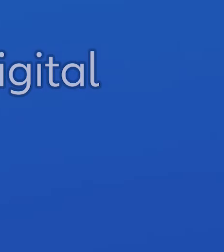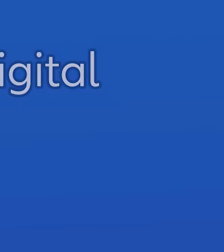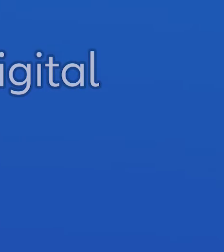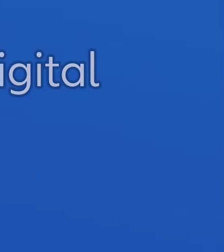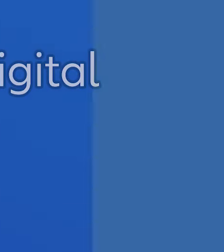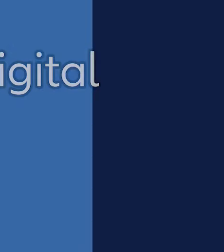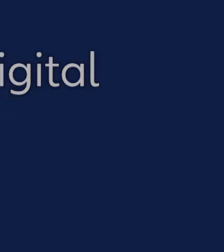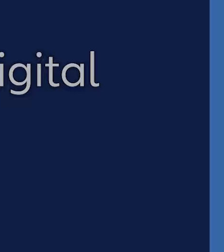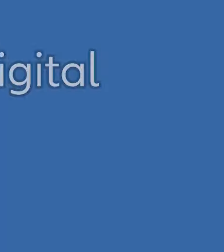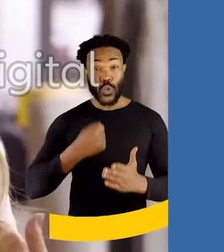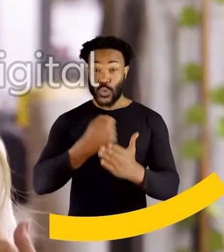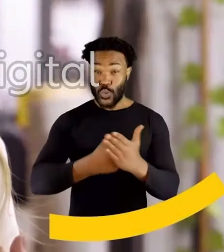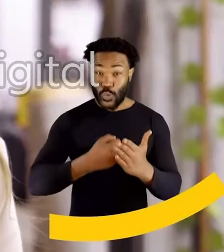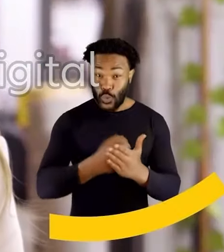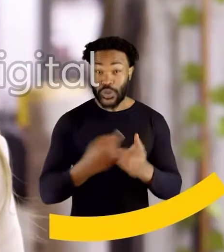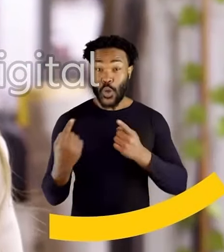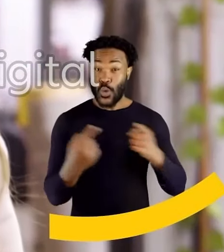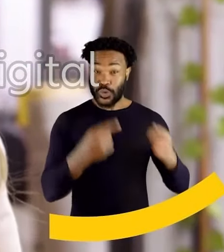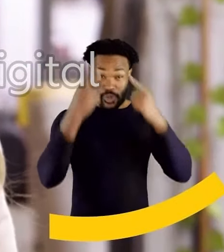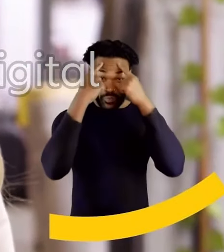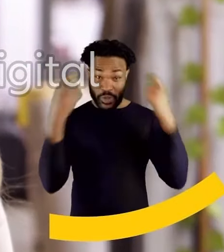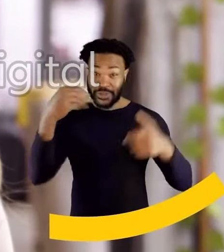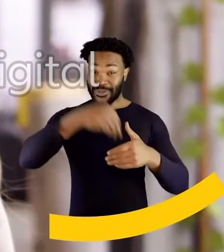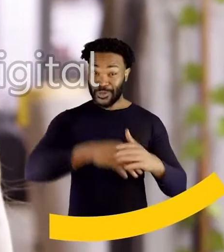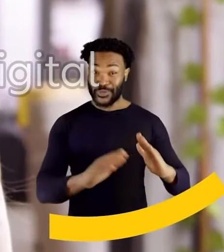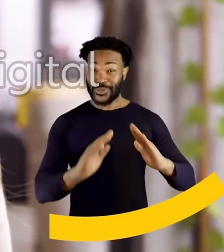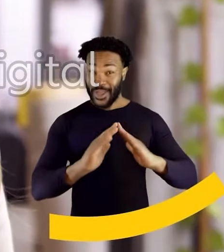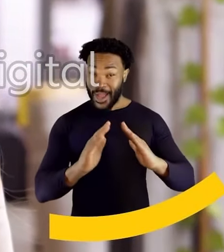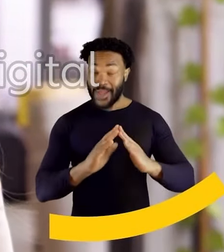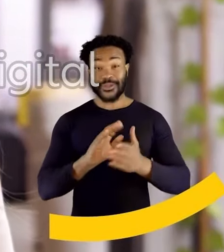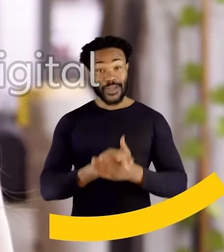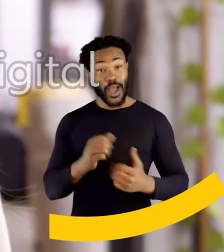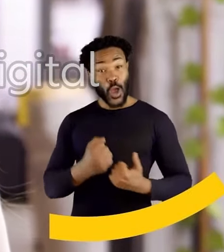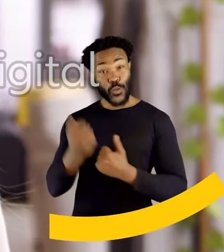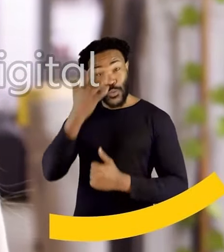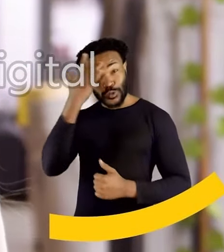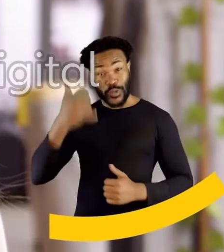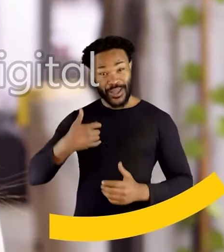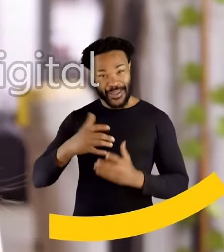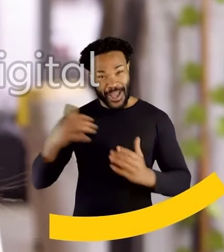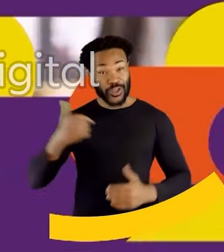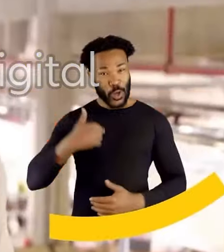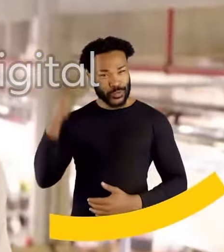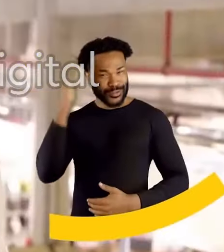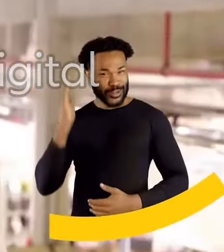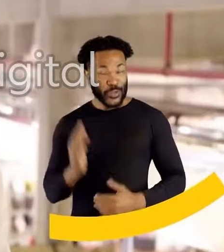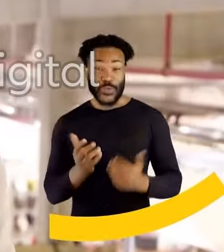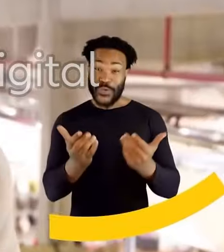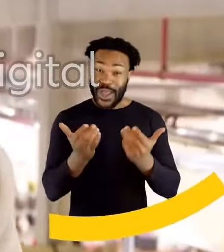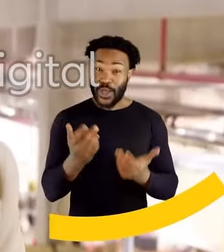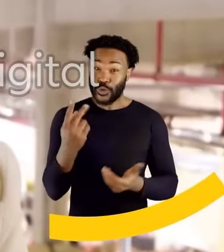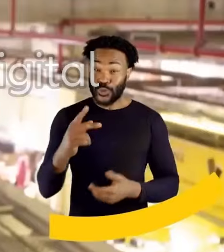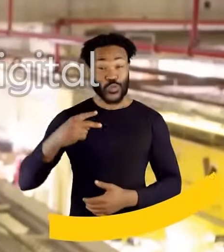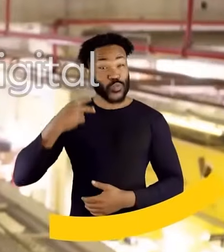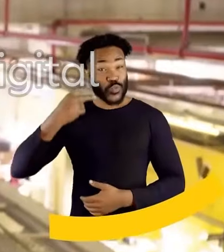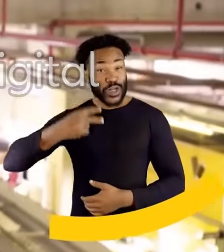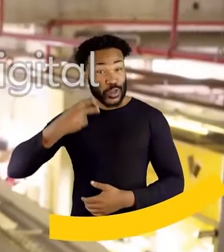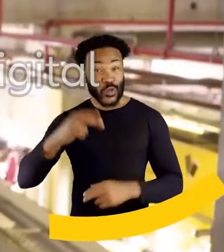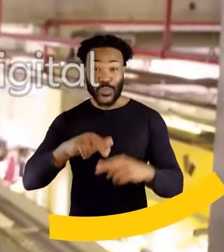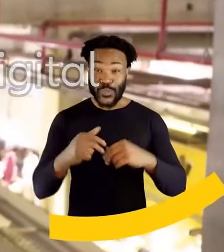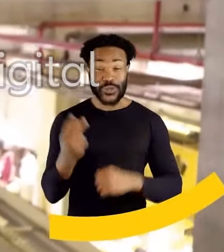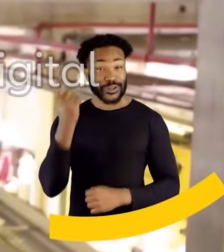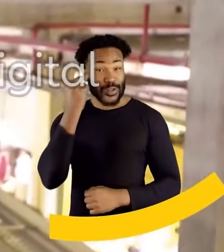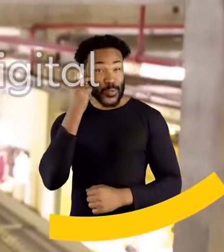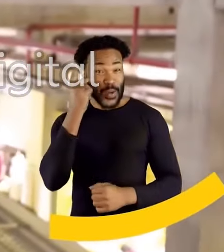União Brasil. Minha luta é contra a violência doméstica e em favor do idoso. Eu sou Zilu Camargo. Quero ser